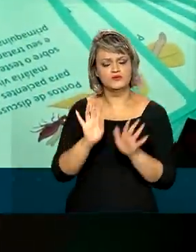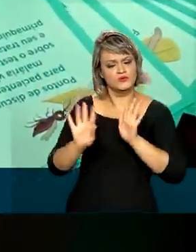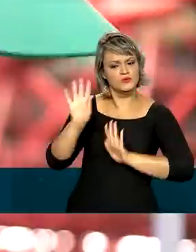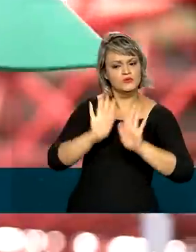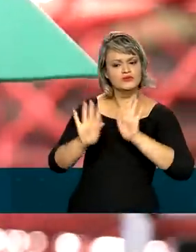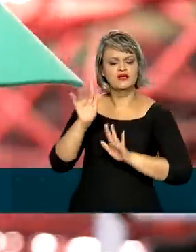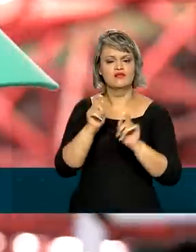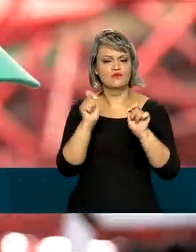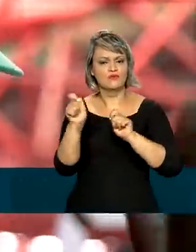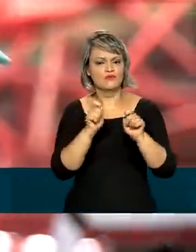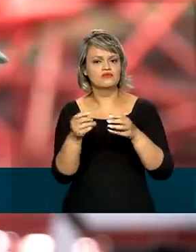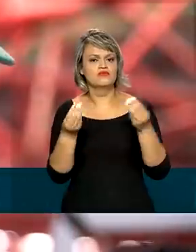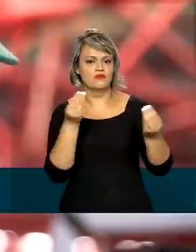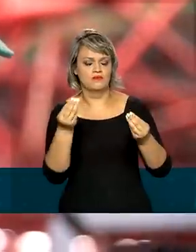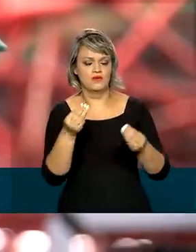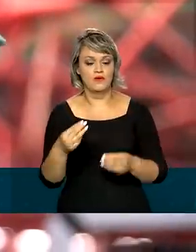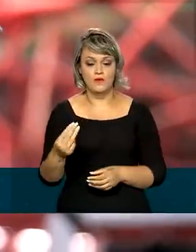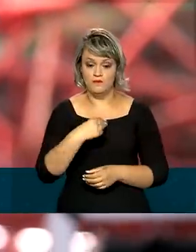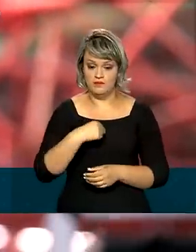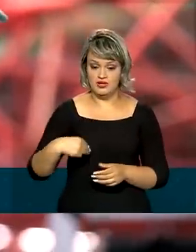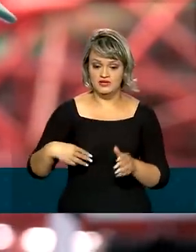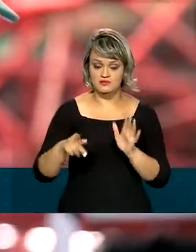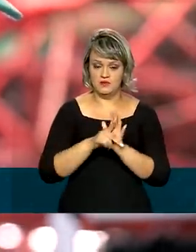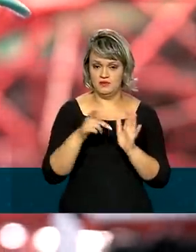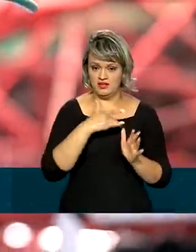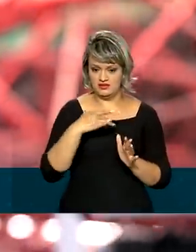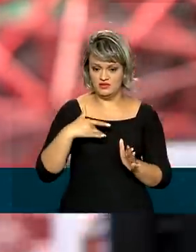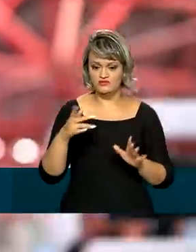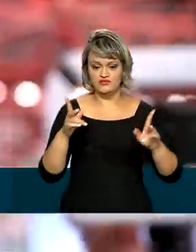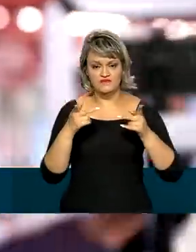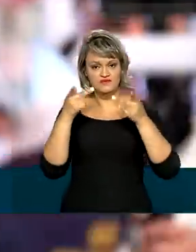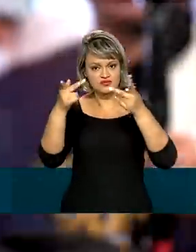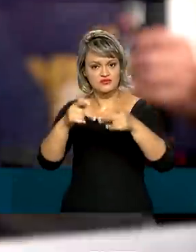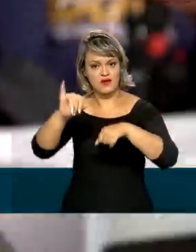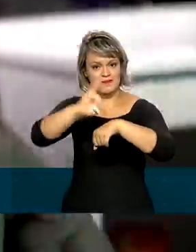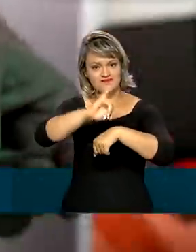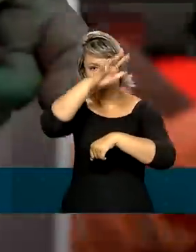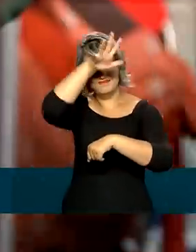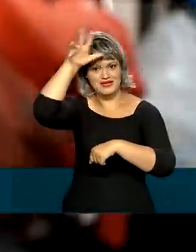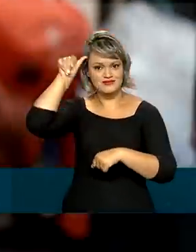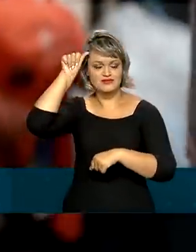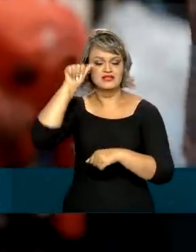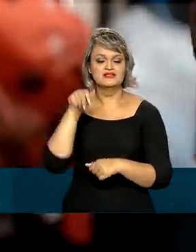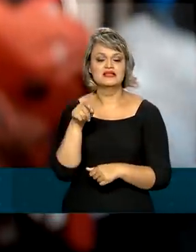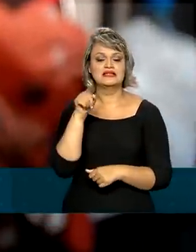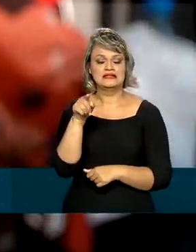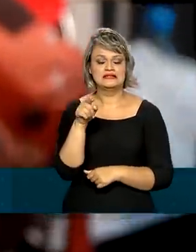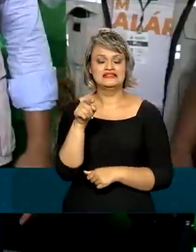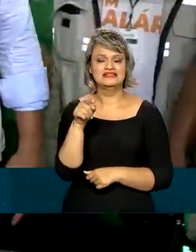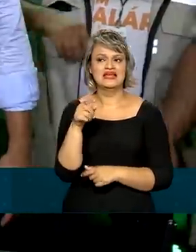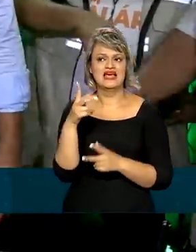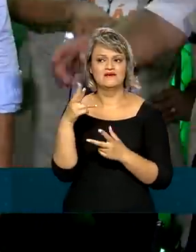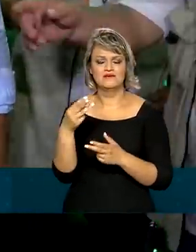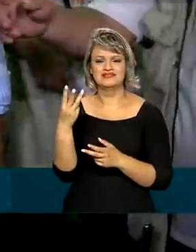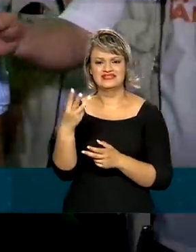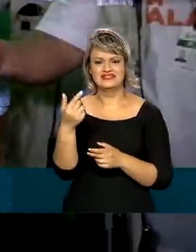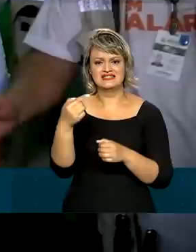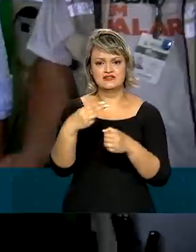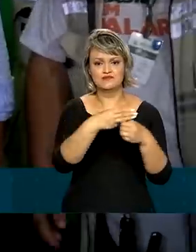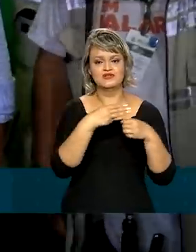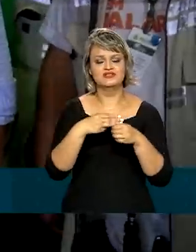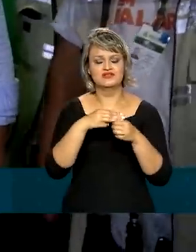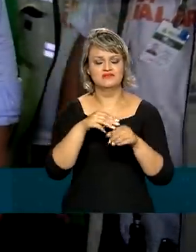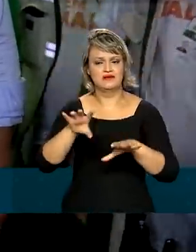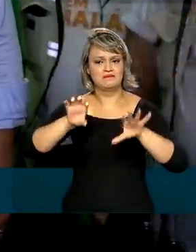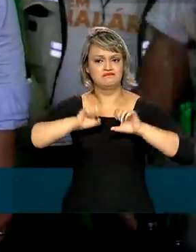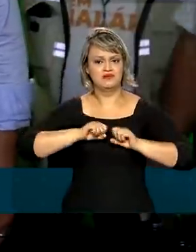prevenção e controle. O ministro da Saúde, Marcelo Queiroga, foi a capital do Amazonas, que está entre os 37 municípios com